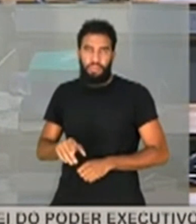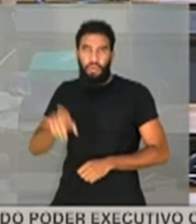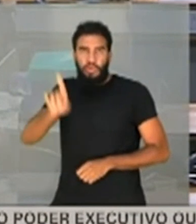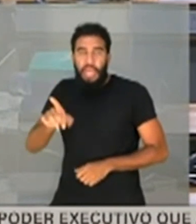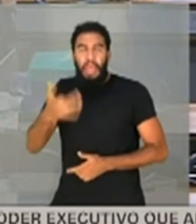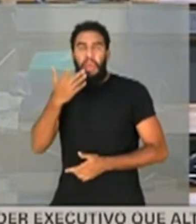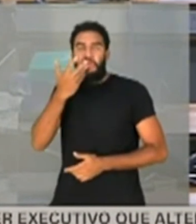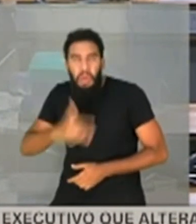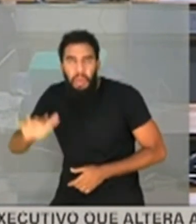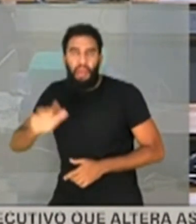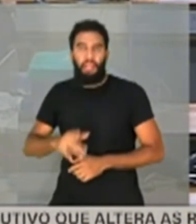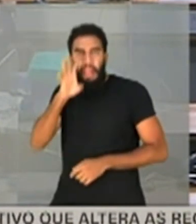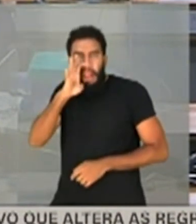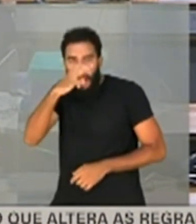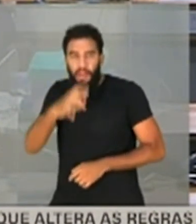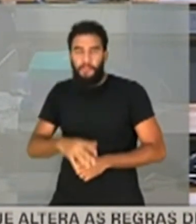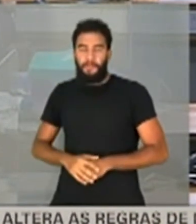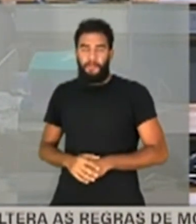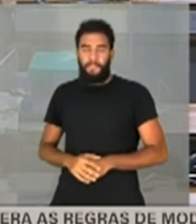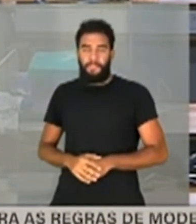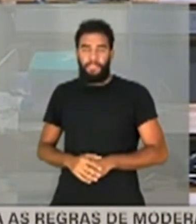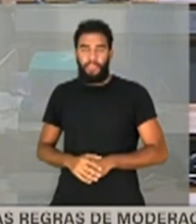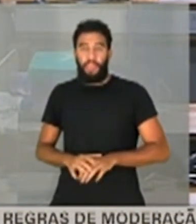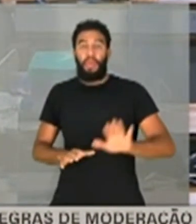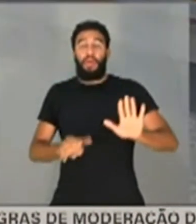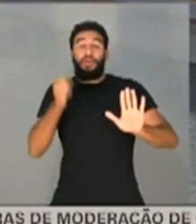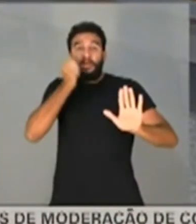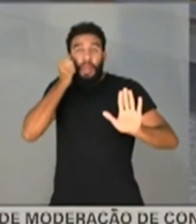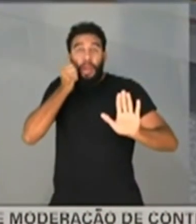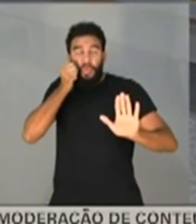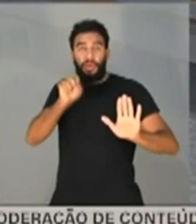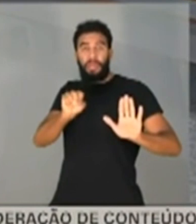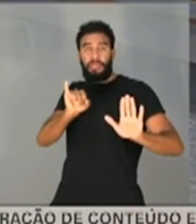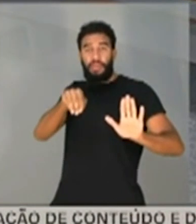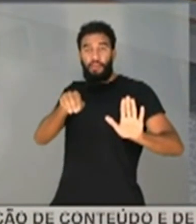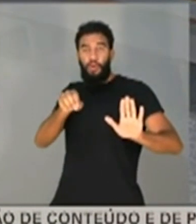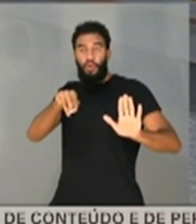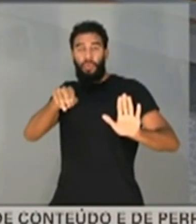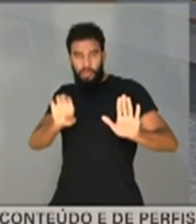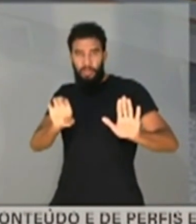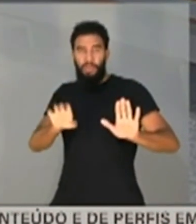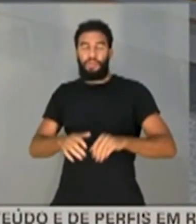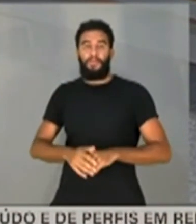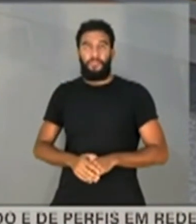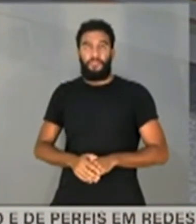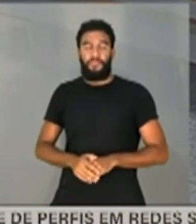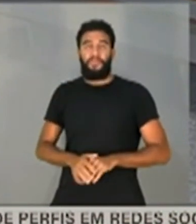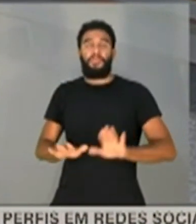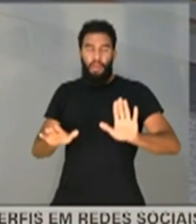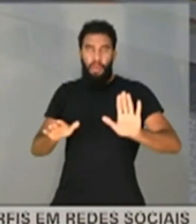Qual mandato, descarado? palavra está com a senadora Simone. A senadora Simone está... Senadora Simone.